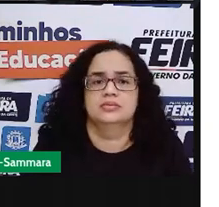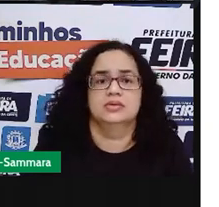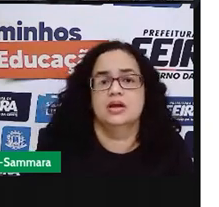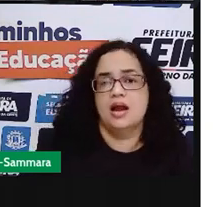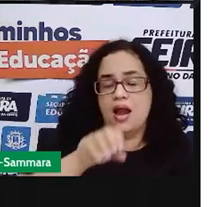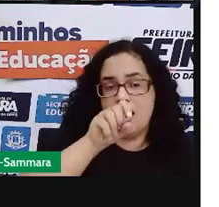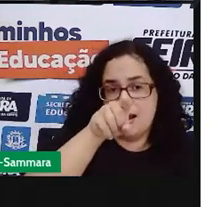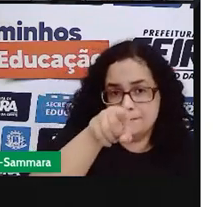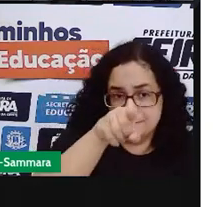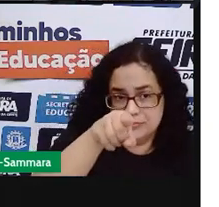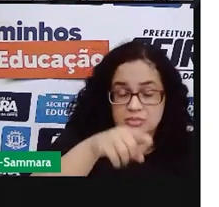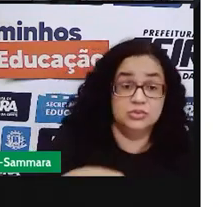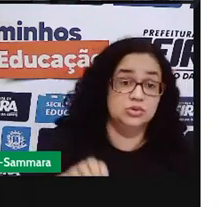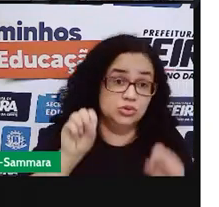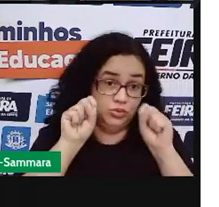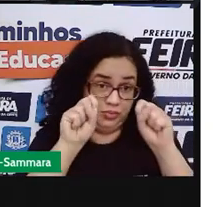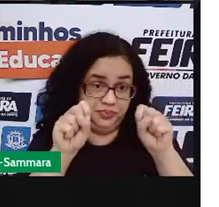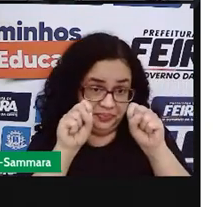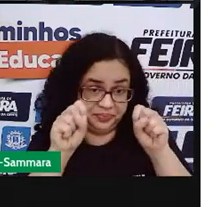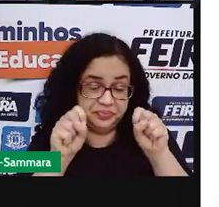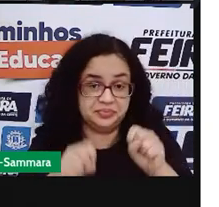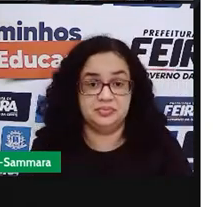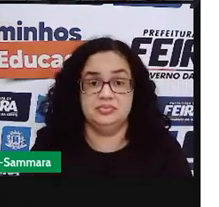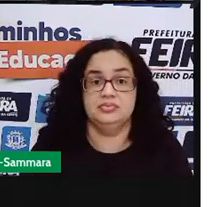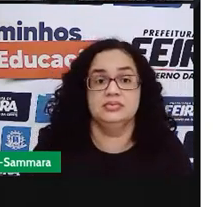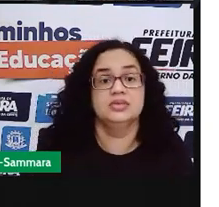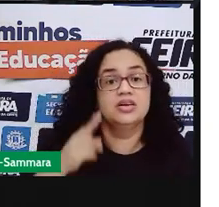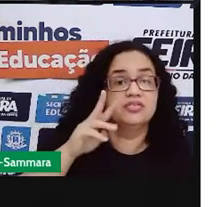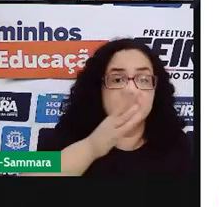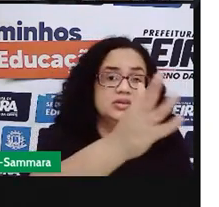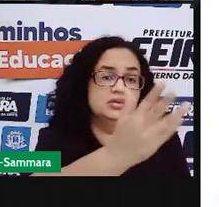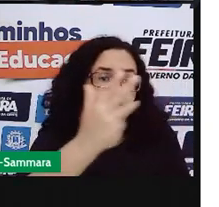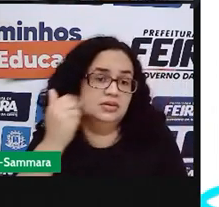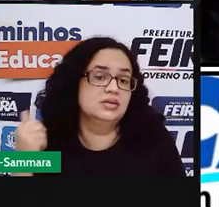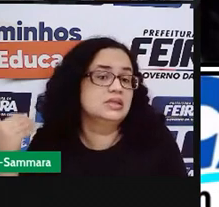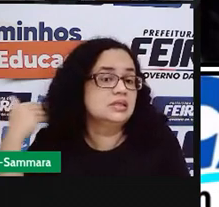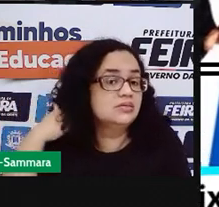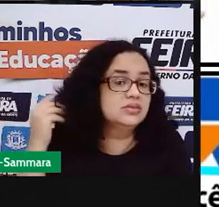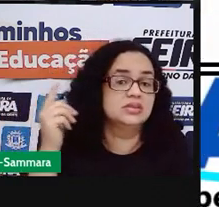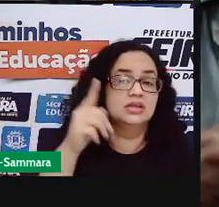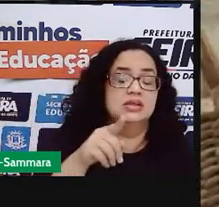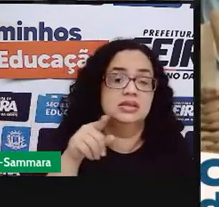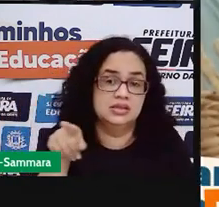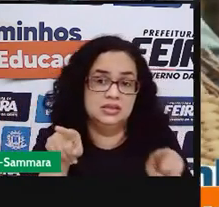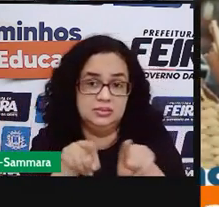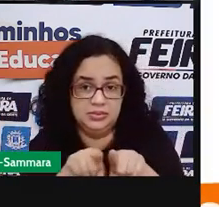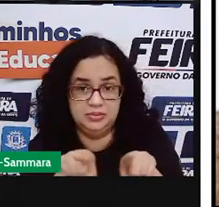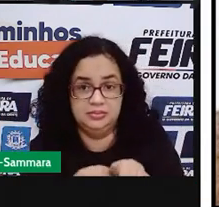Abuse do seu poder. Vem para a caixa você também.